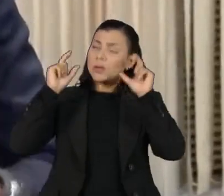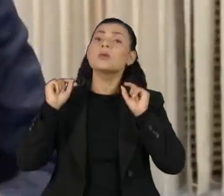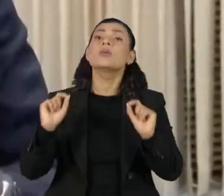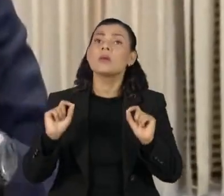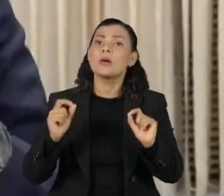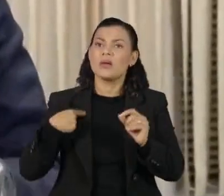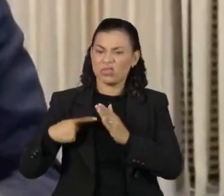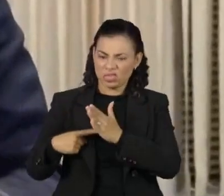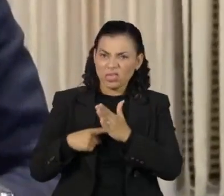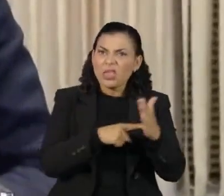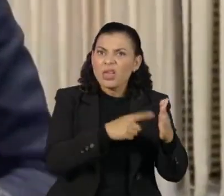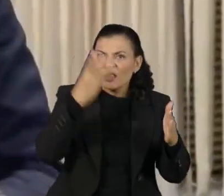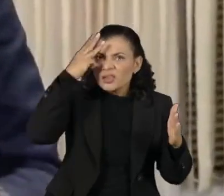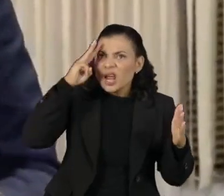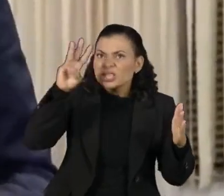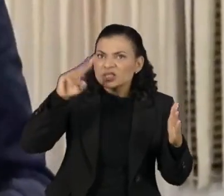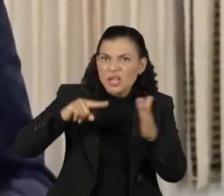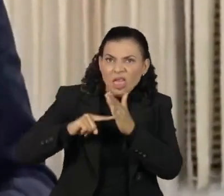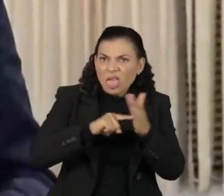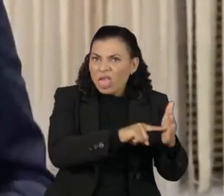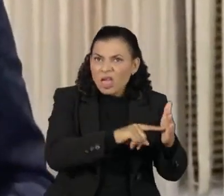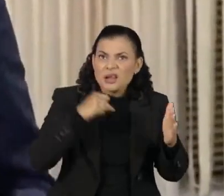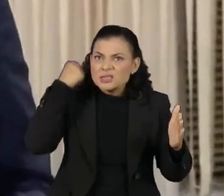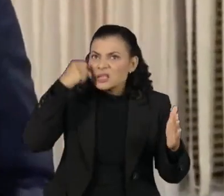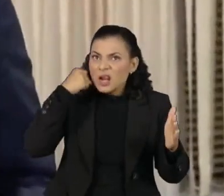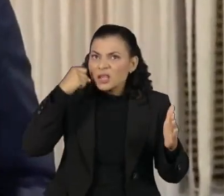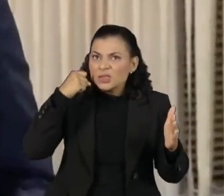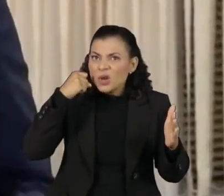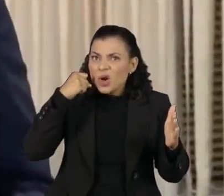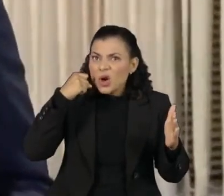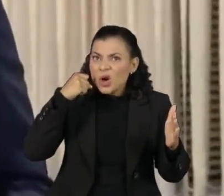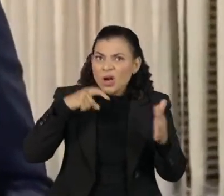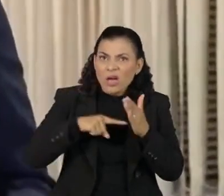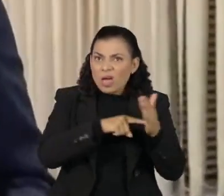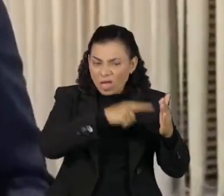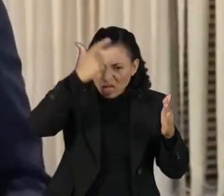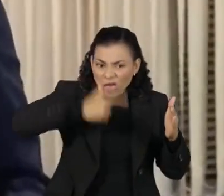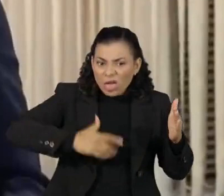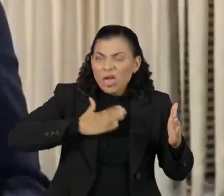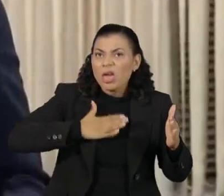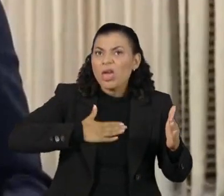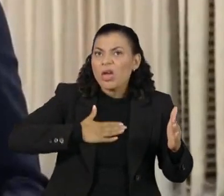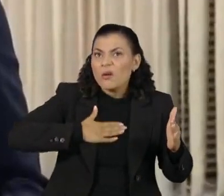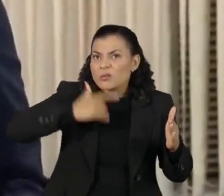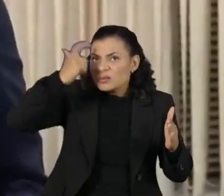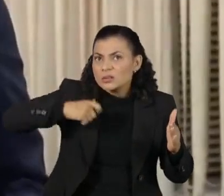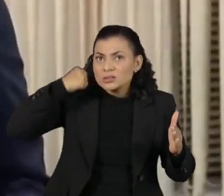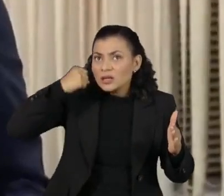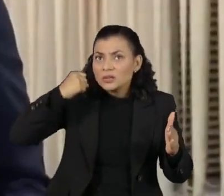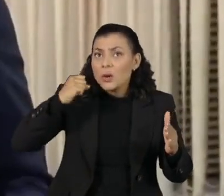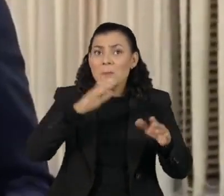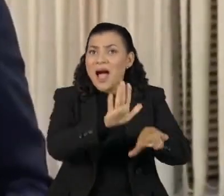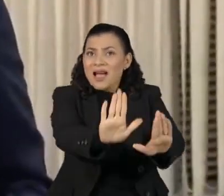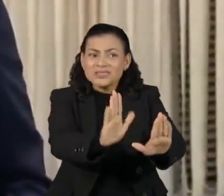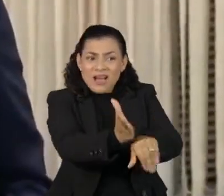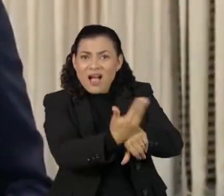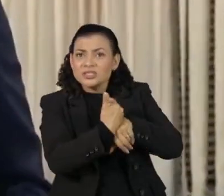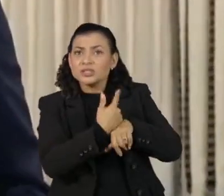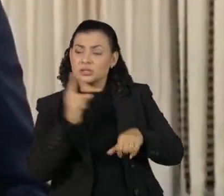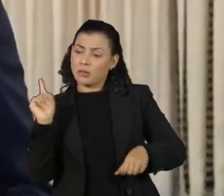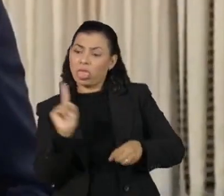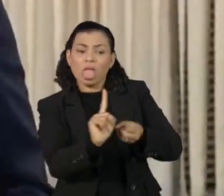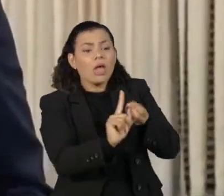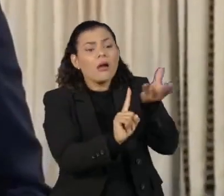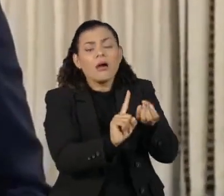sido denunciado em três dias, um senador da República, sem sequer ter sido ouvido previamente para